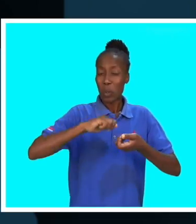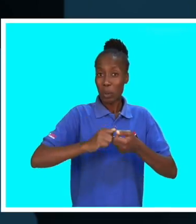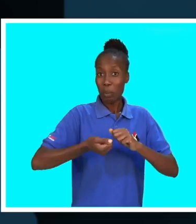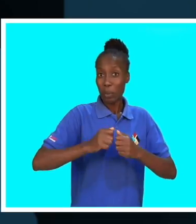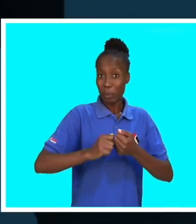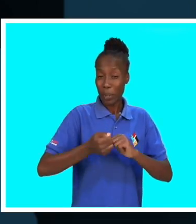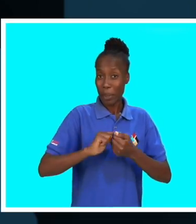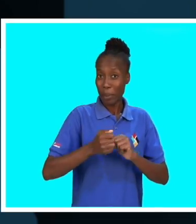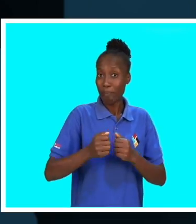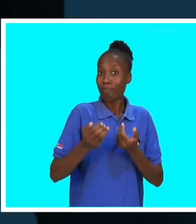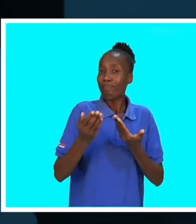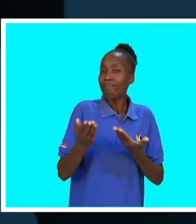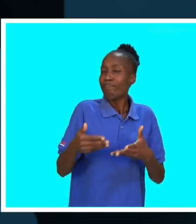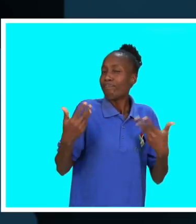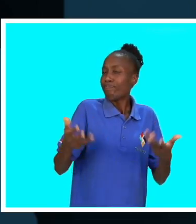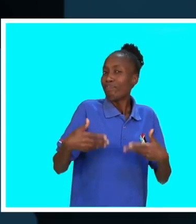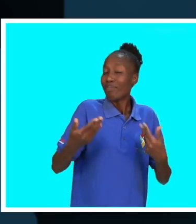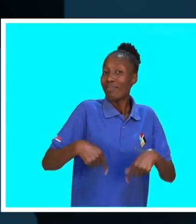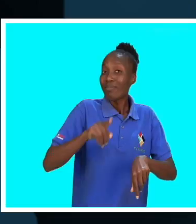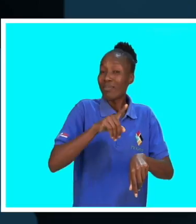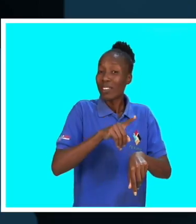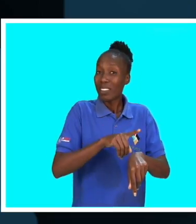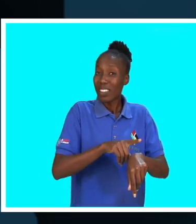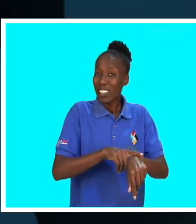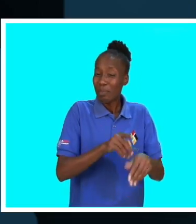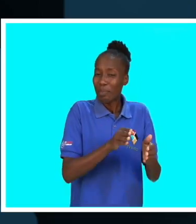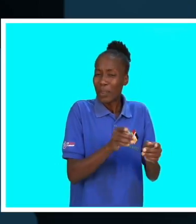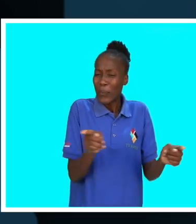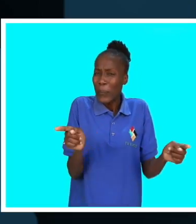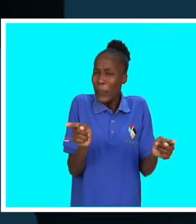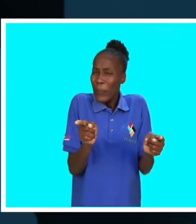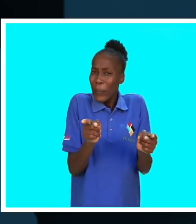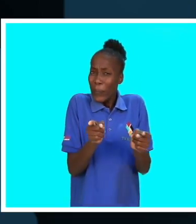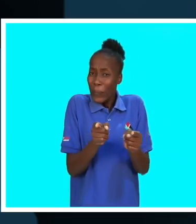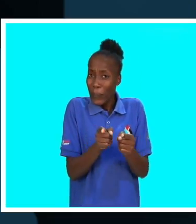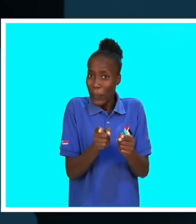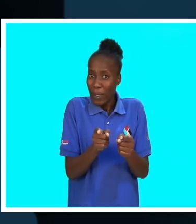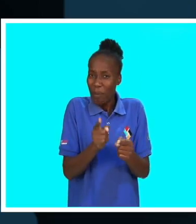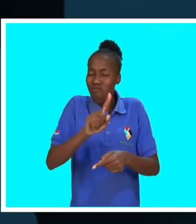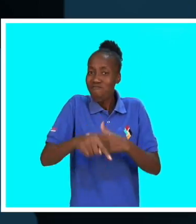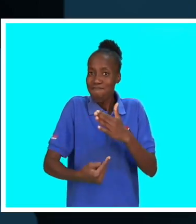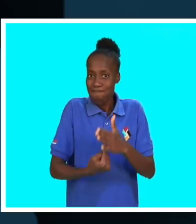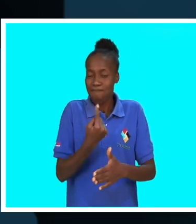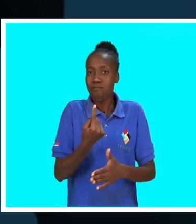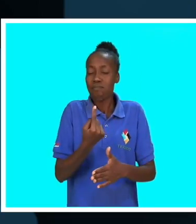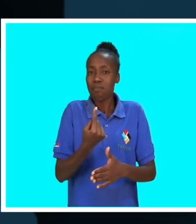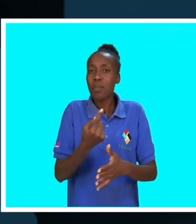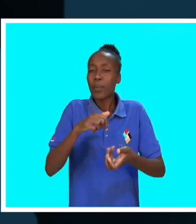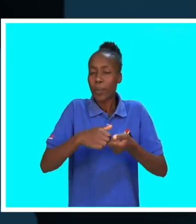com risco de, em períodos muito mais curtos,